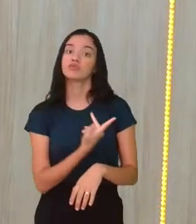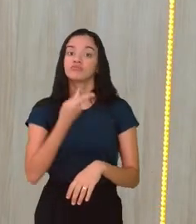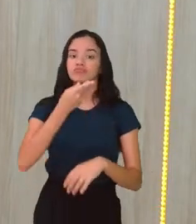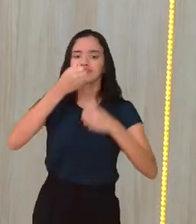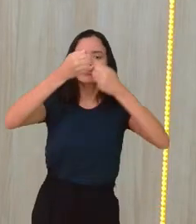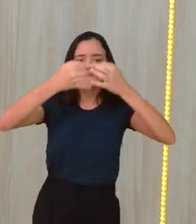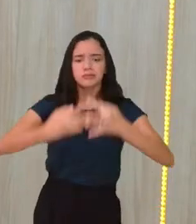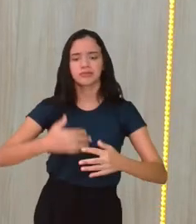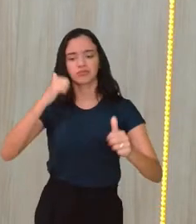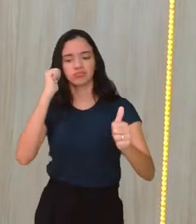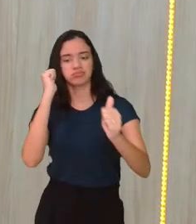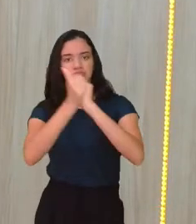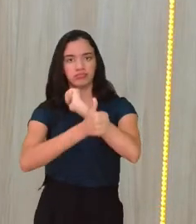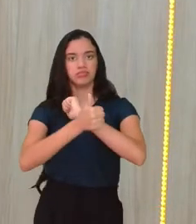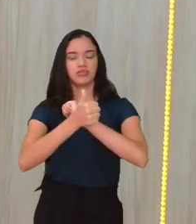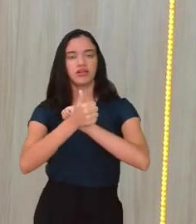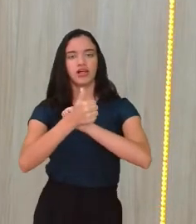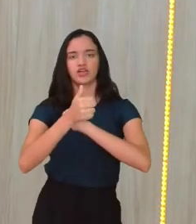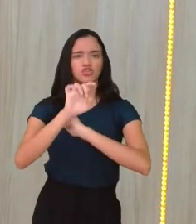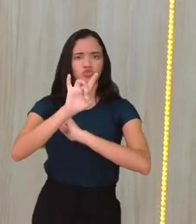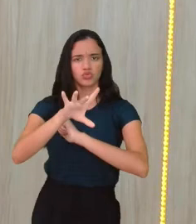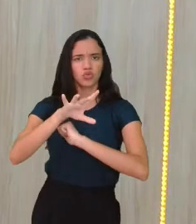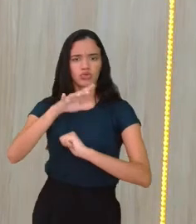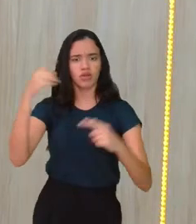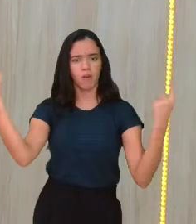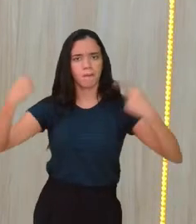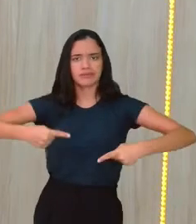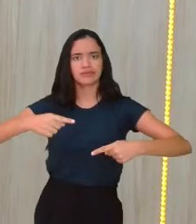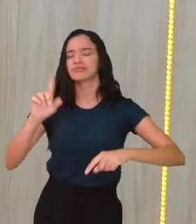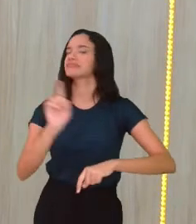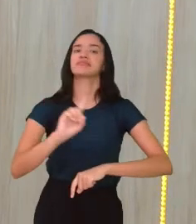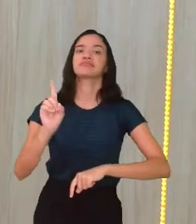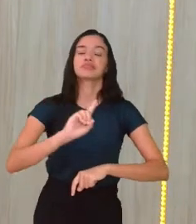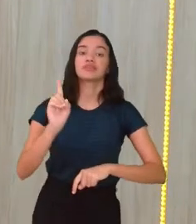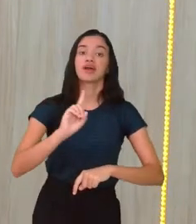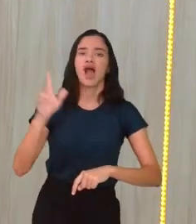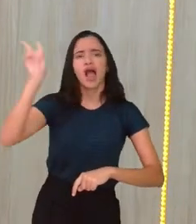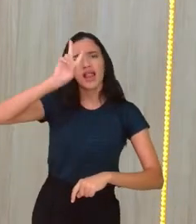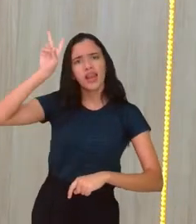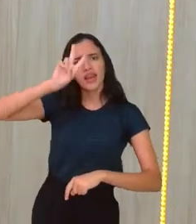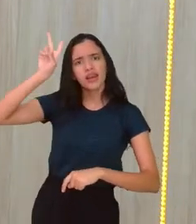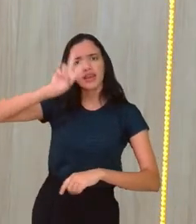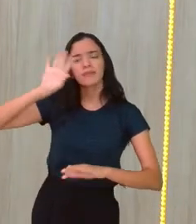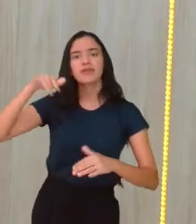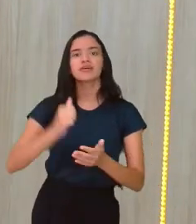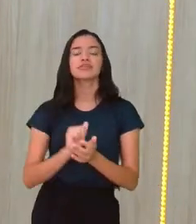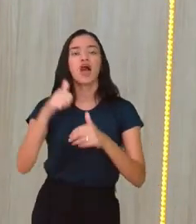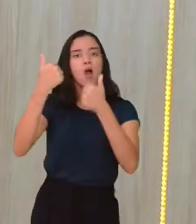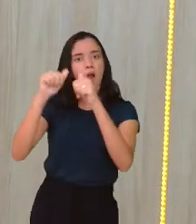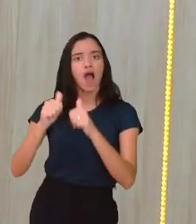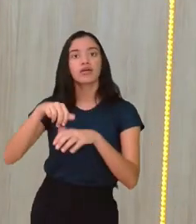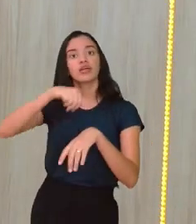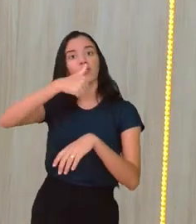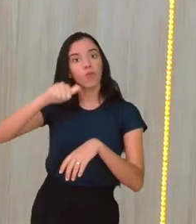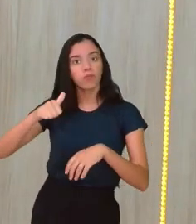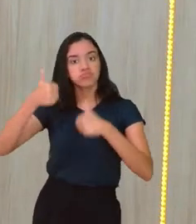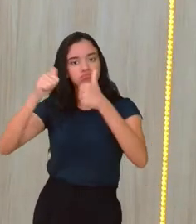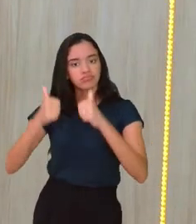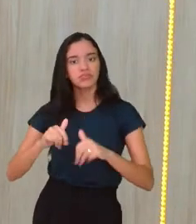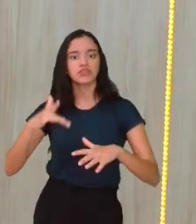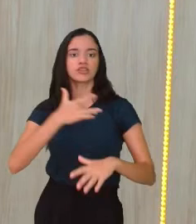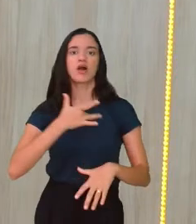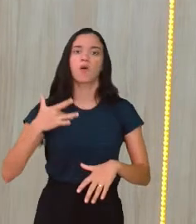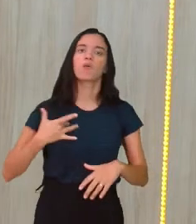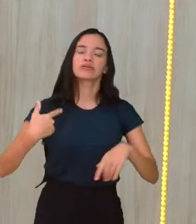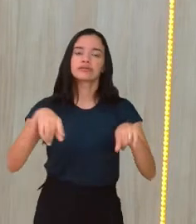não necessariamente a gente está falando apenas de competição, né? O esporte, lembra da melhora da qualidade, a melhora da saúde, né?